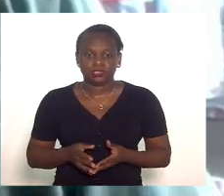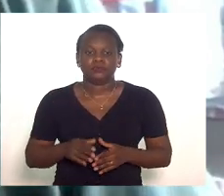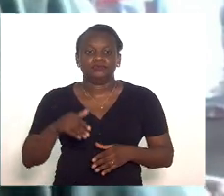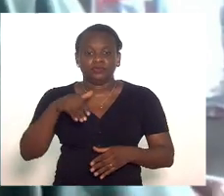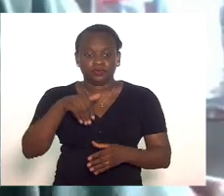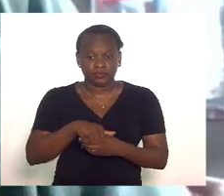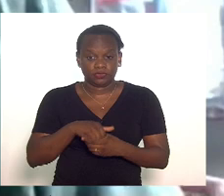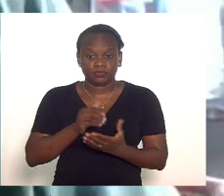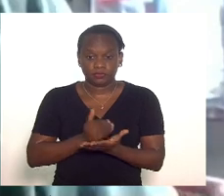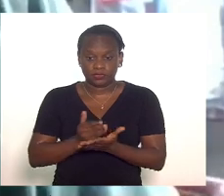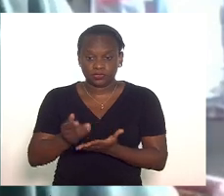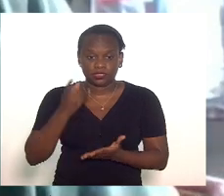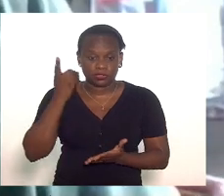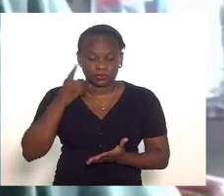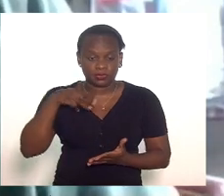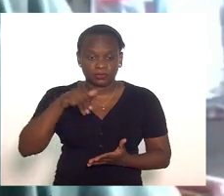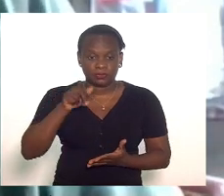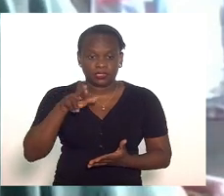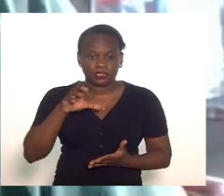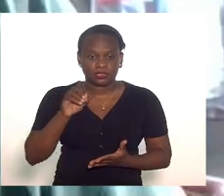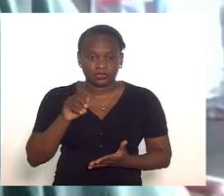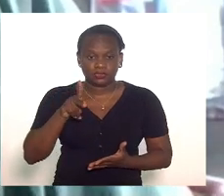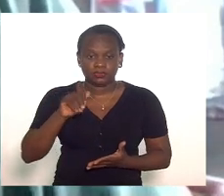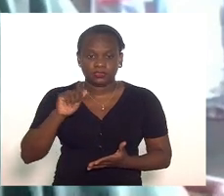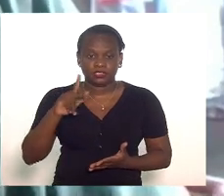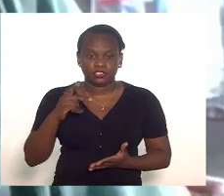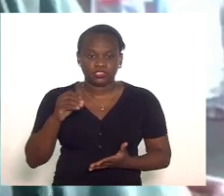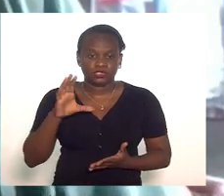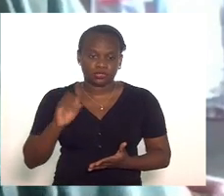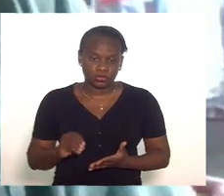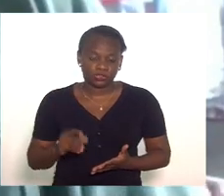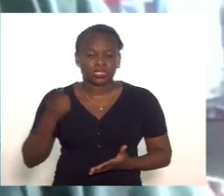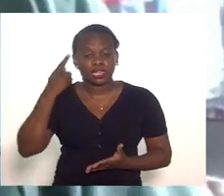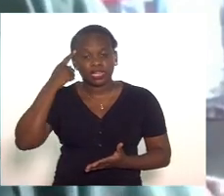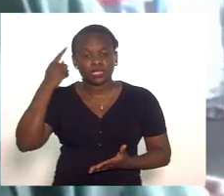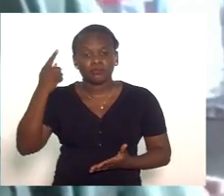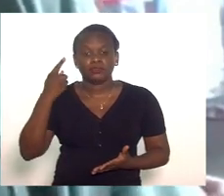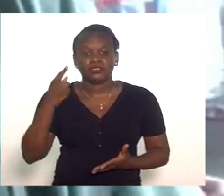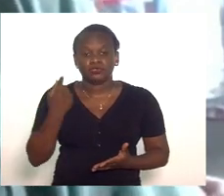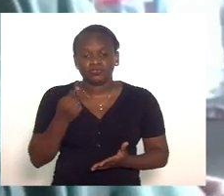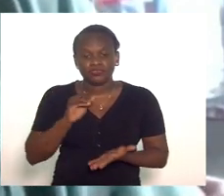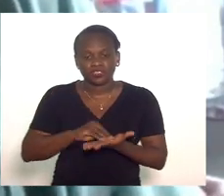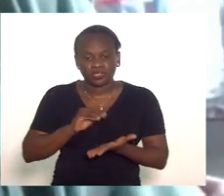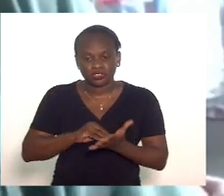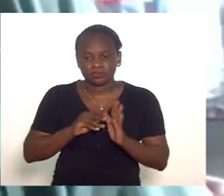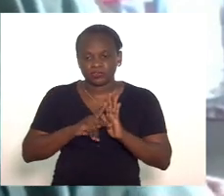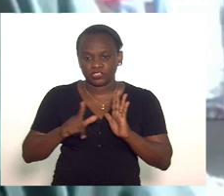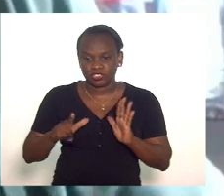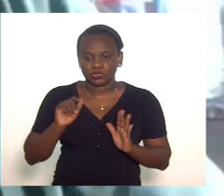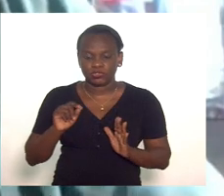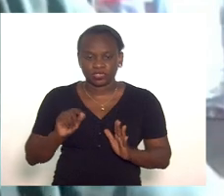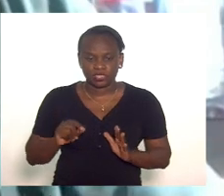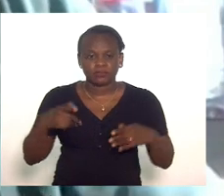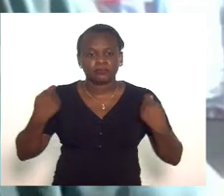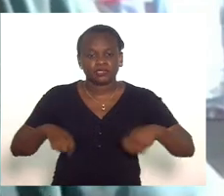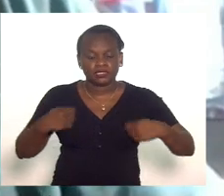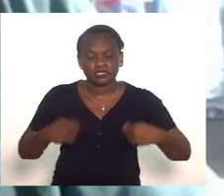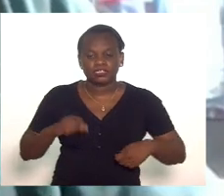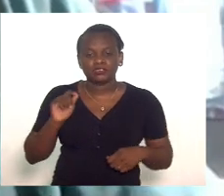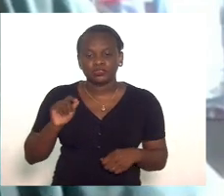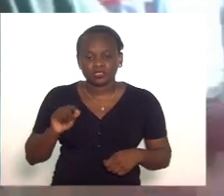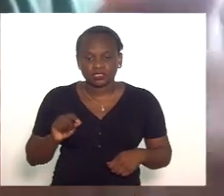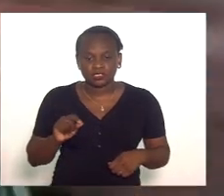voto inicial do deputado Márcio Pacheco ele lembrou uma pequena falha do nosso projeto a gente deveria ter